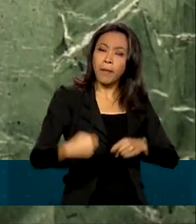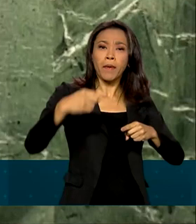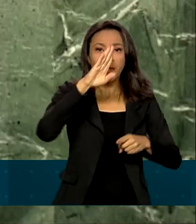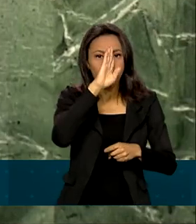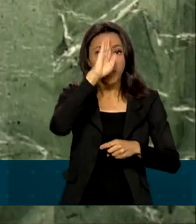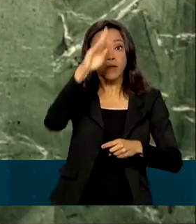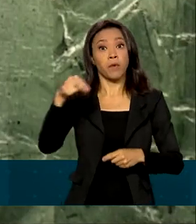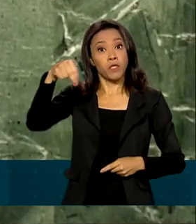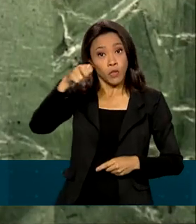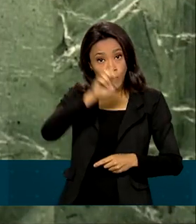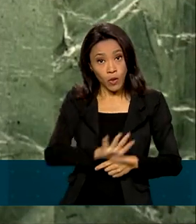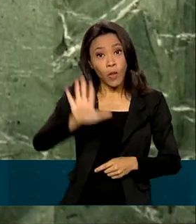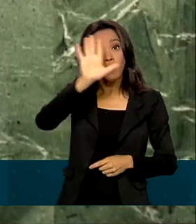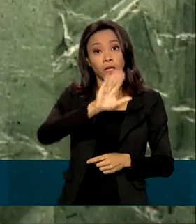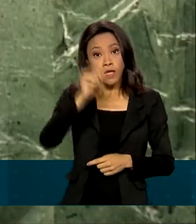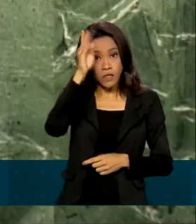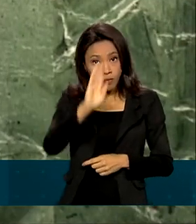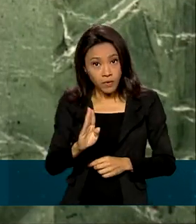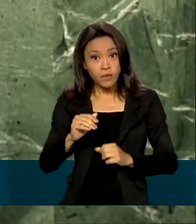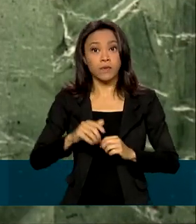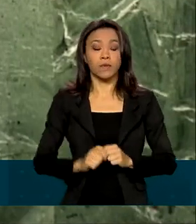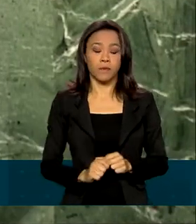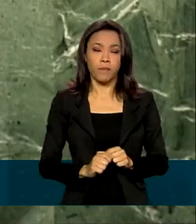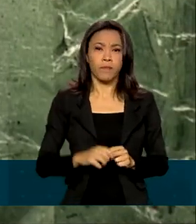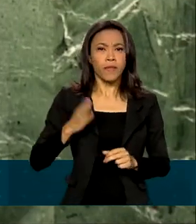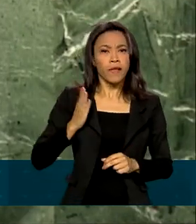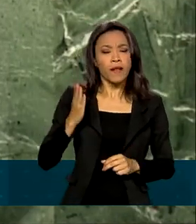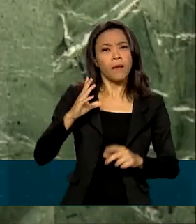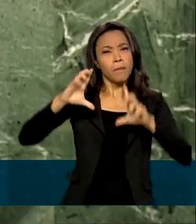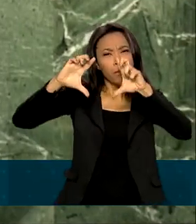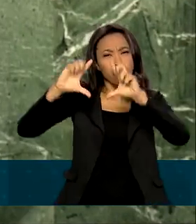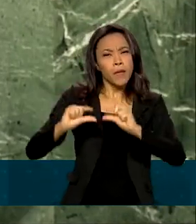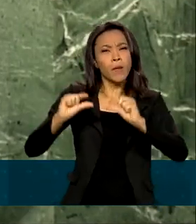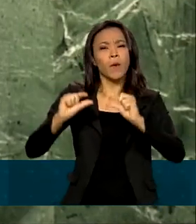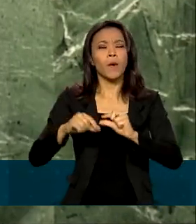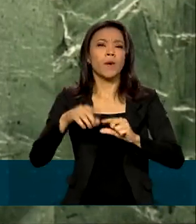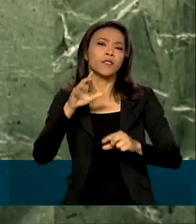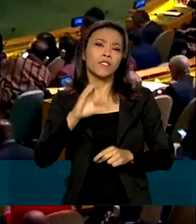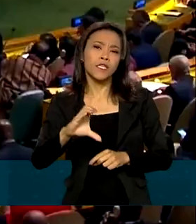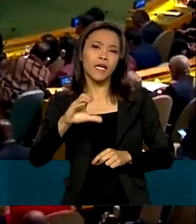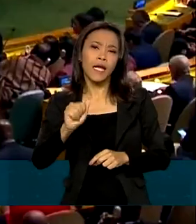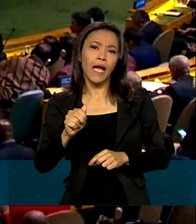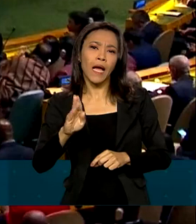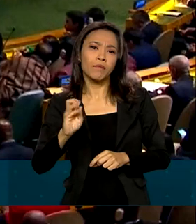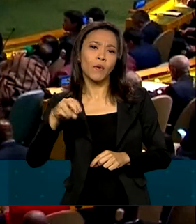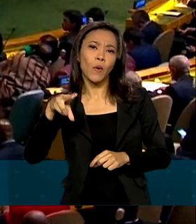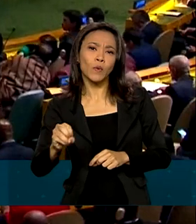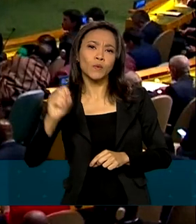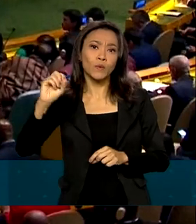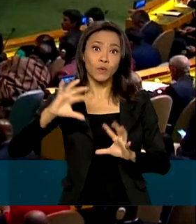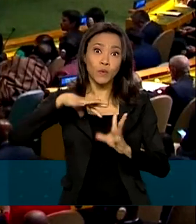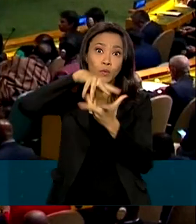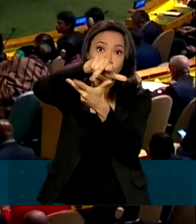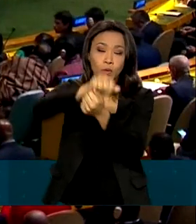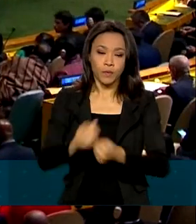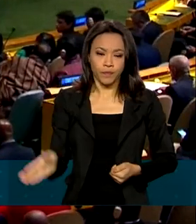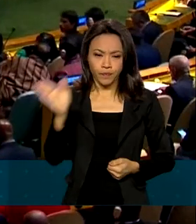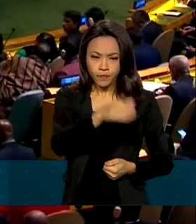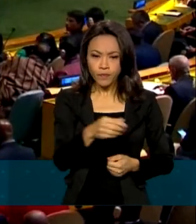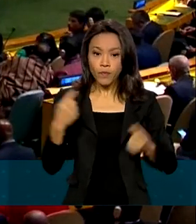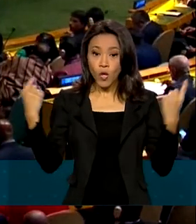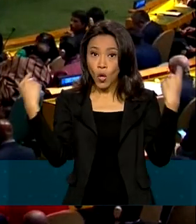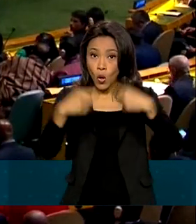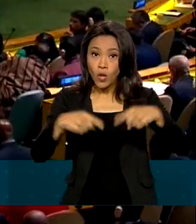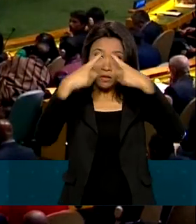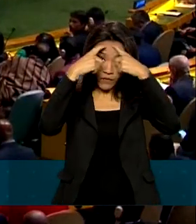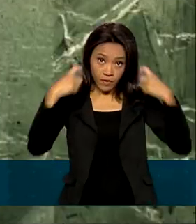Nordeste brasileiro, com uma das menores pegadas de carbono do mundo. O combate à violência contra a mulher